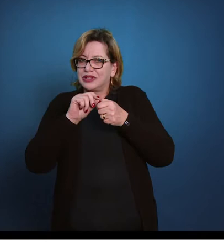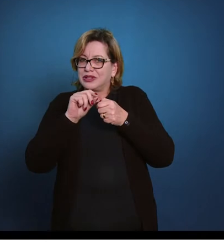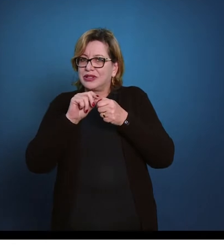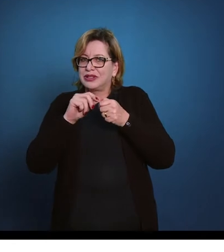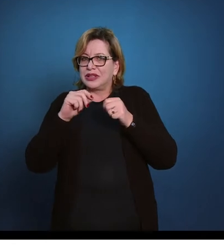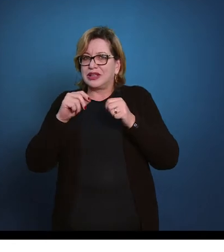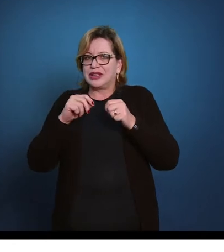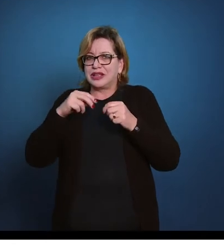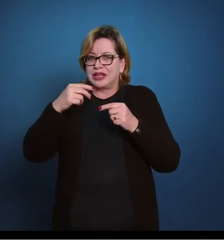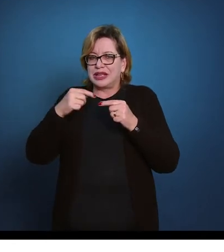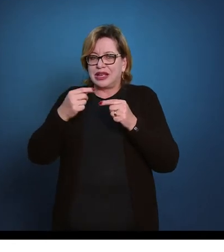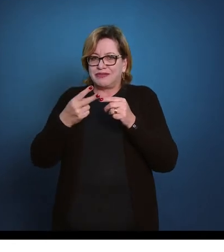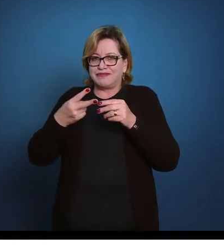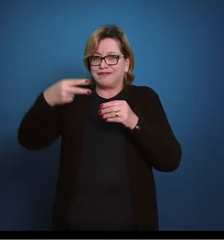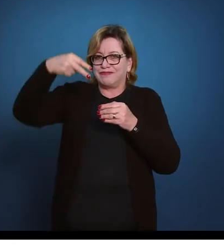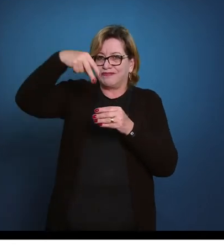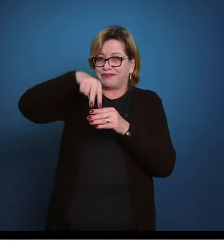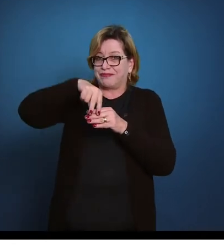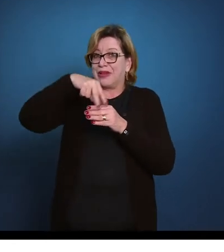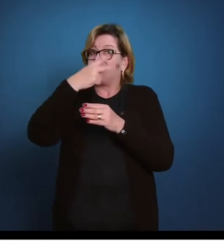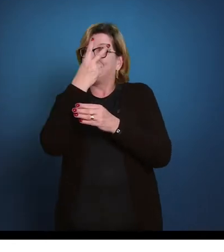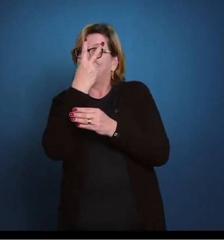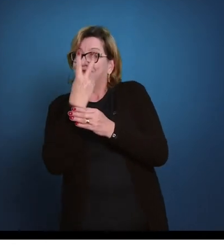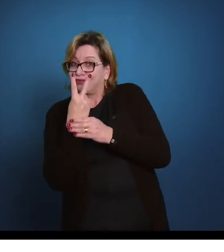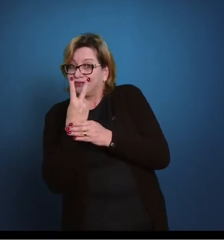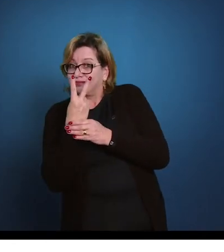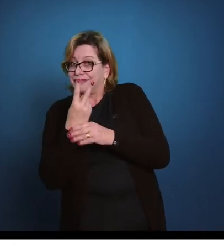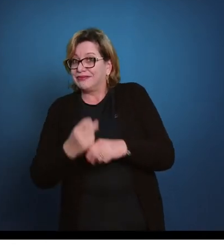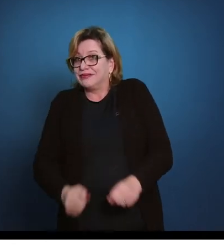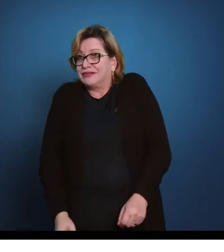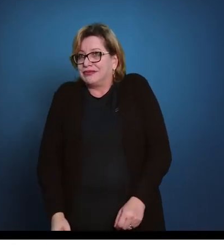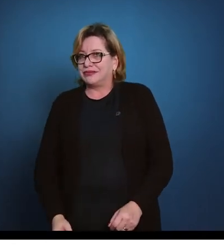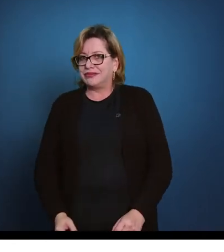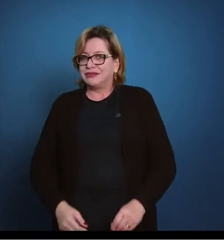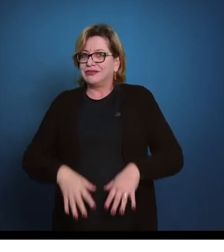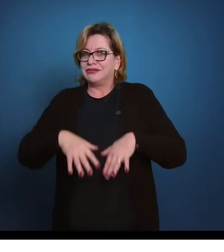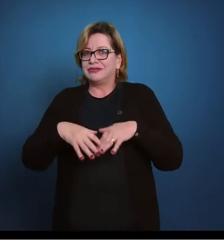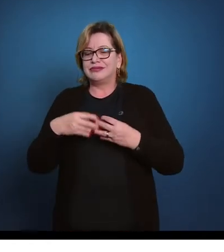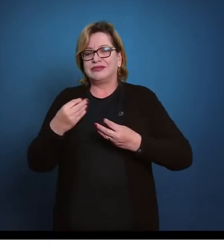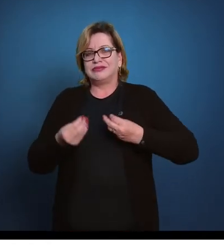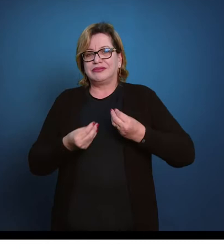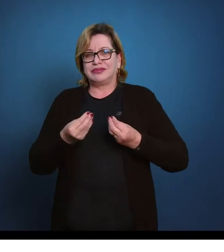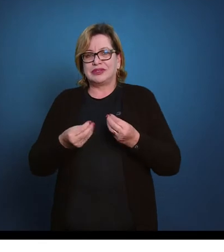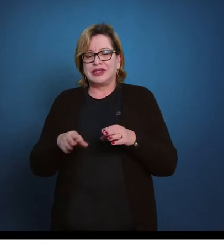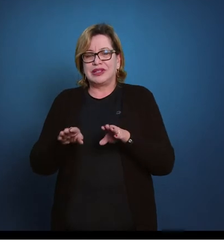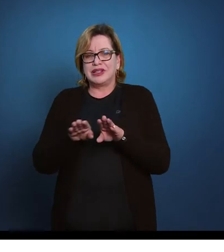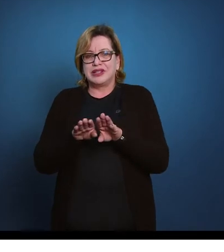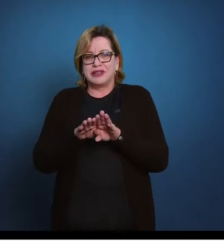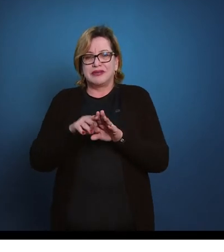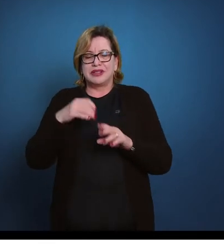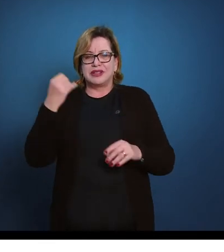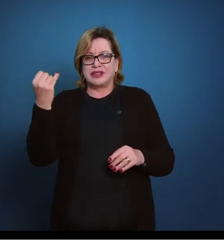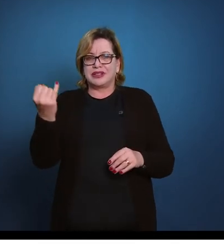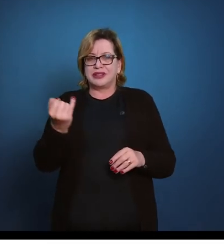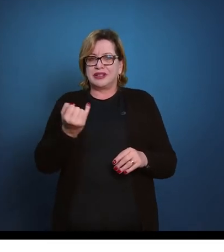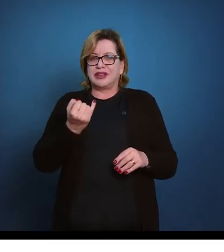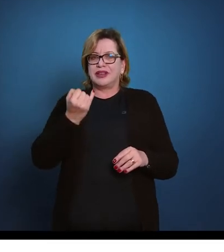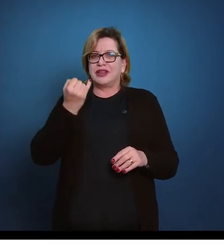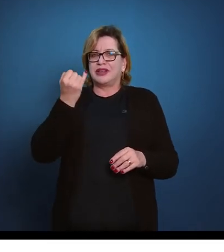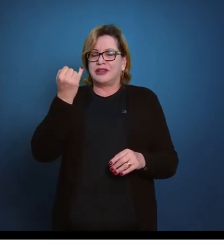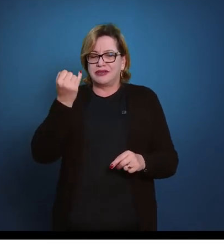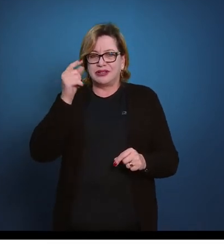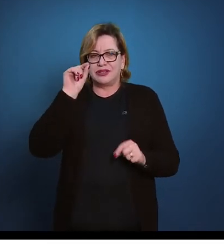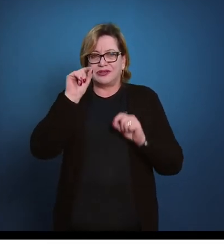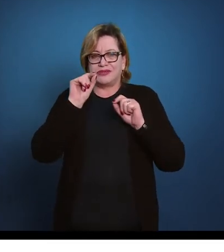está justamente de cabeça para baixo, sustentando o peso do corpo sobre os ombros. Outro elemento importante para que a gente